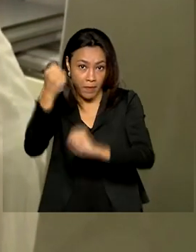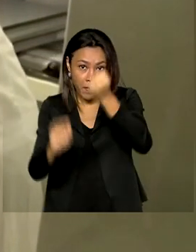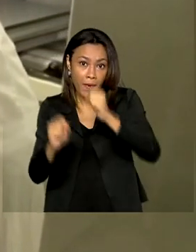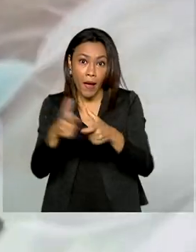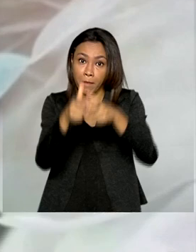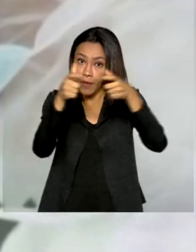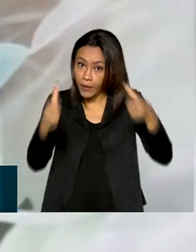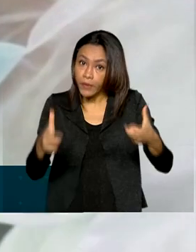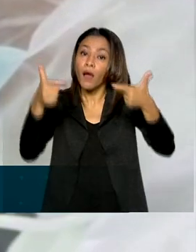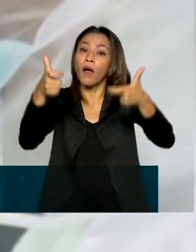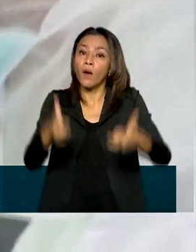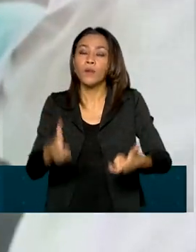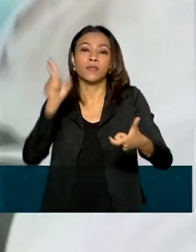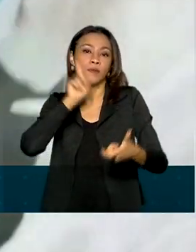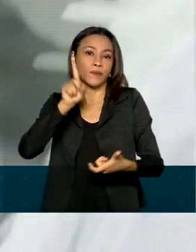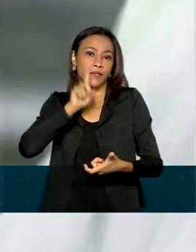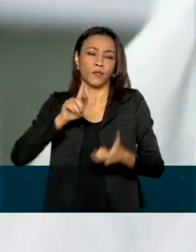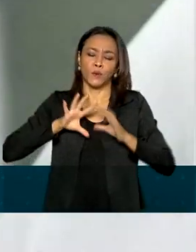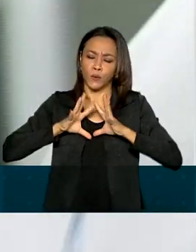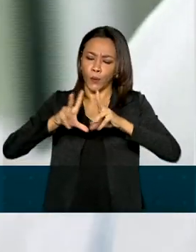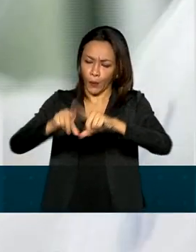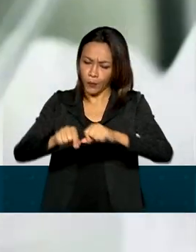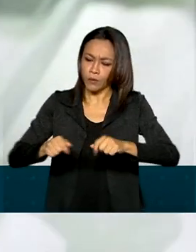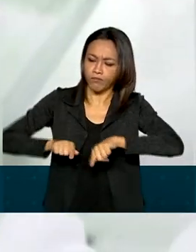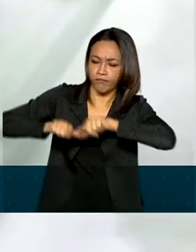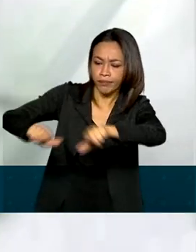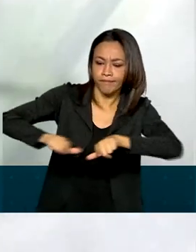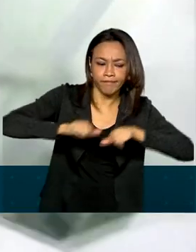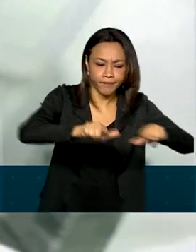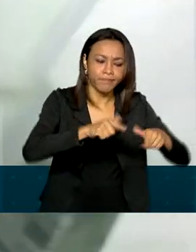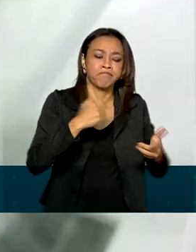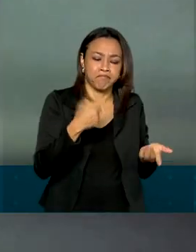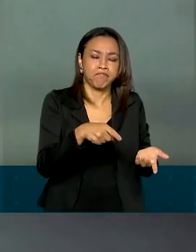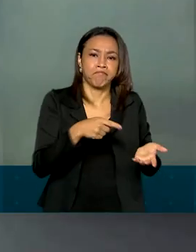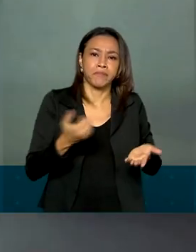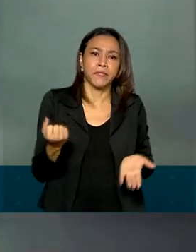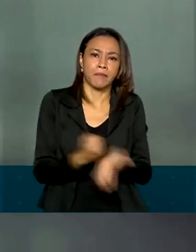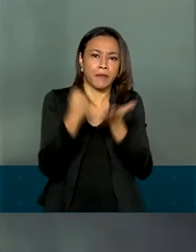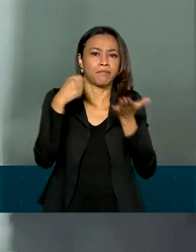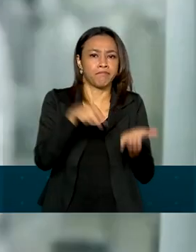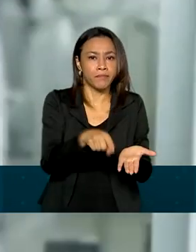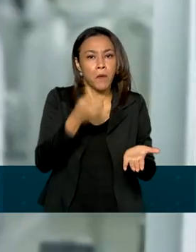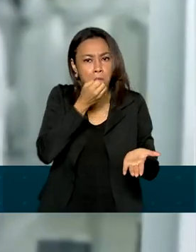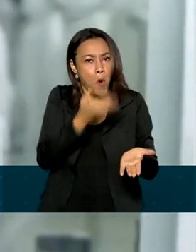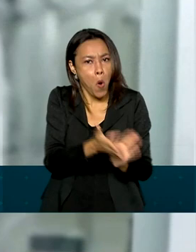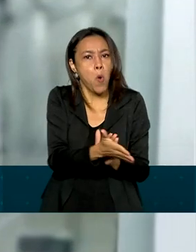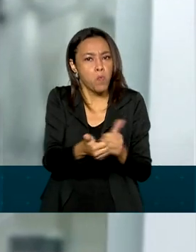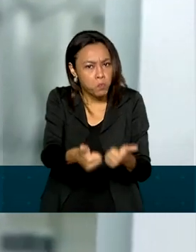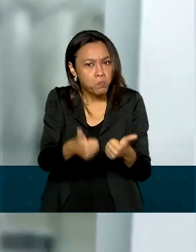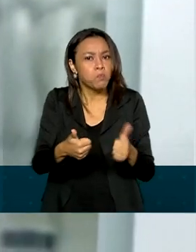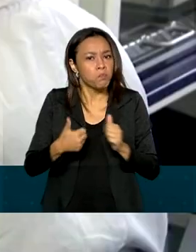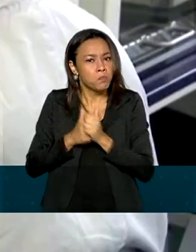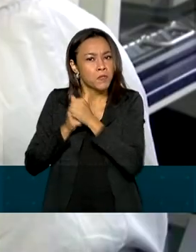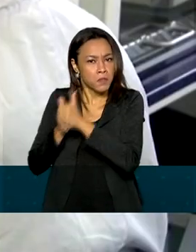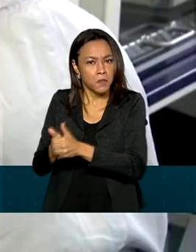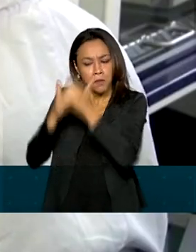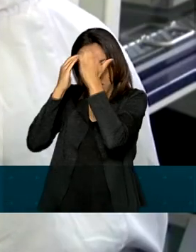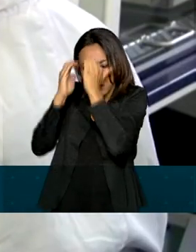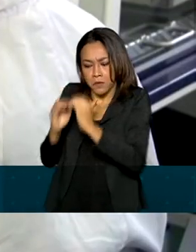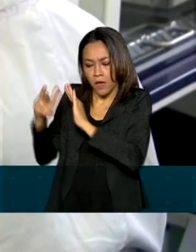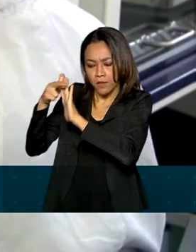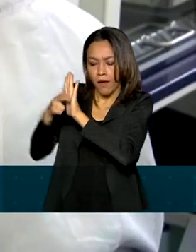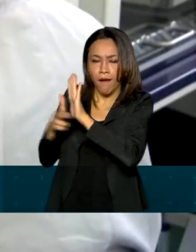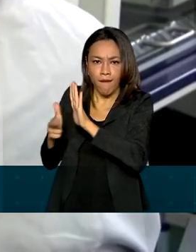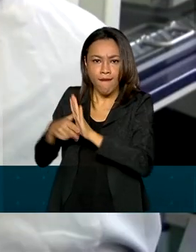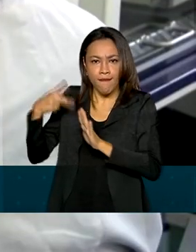Unidos. Todas elas receberam a certificação de boas práticas da Anvisa, por atenderem aos padrões exigidos na